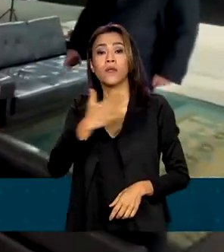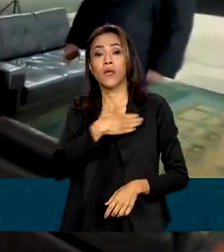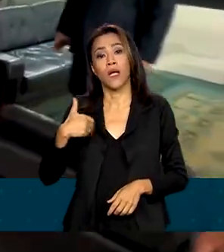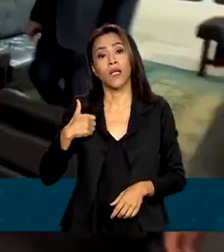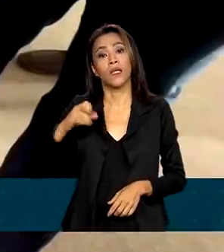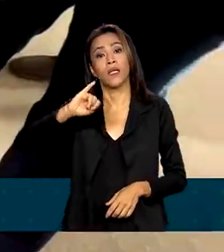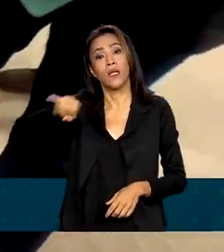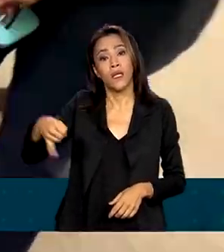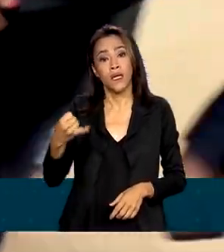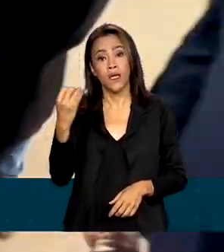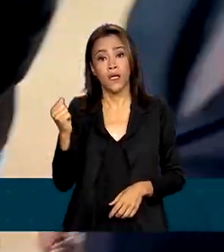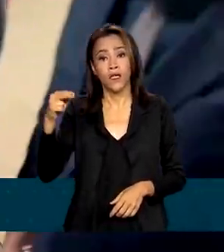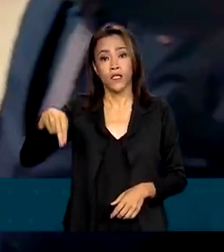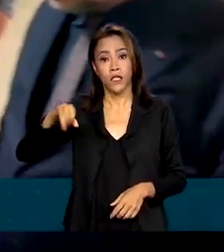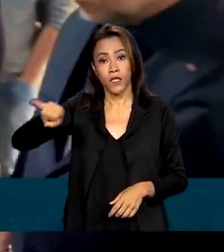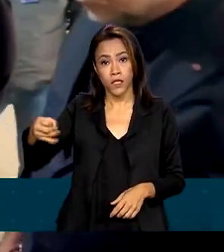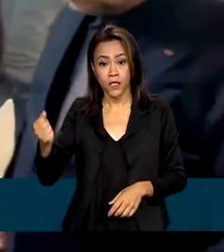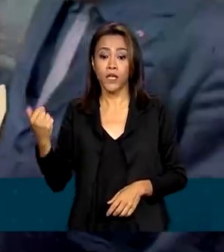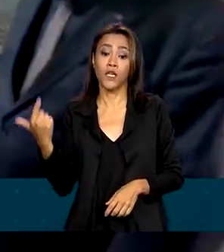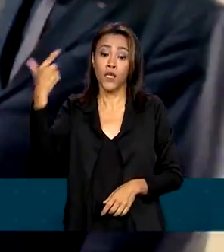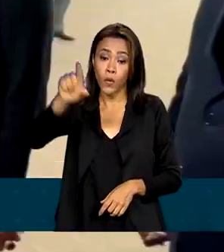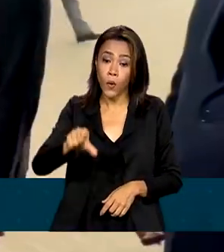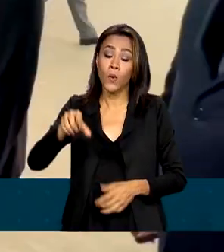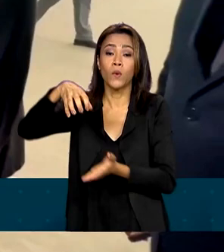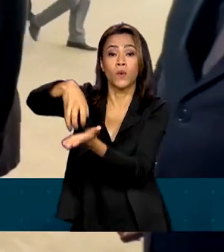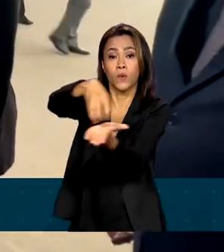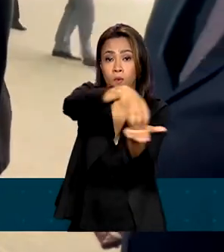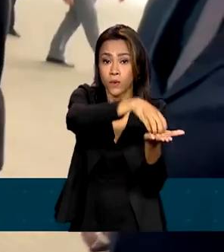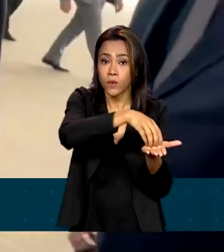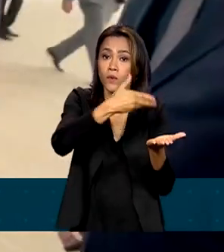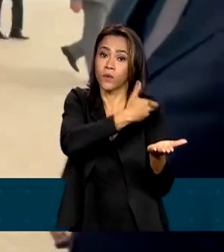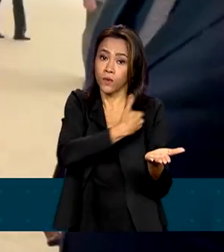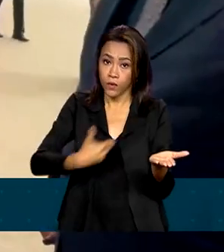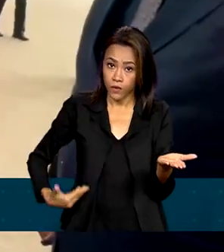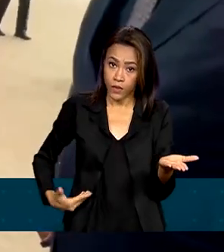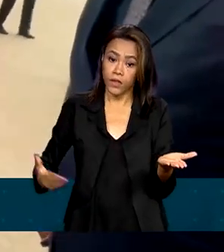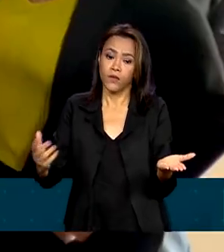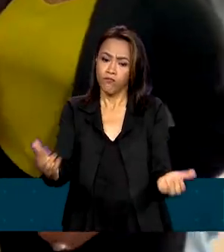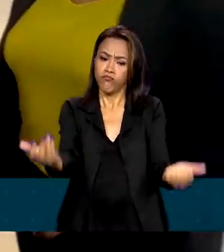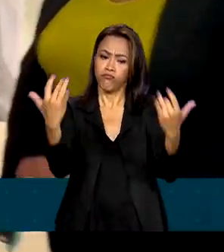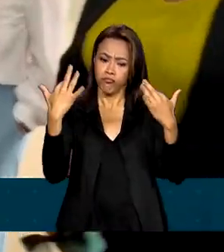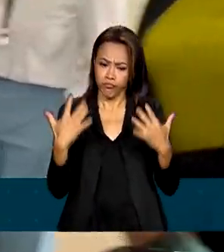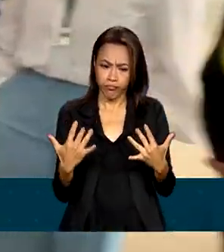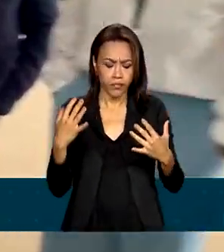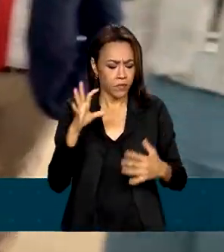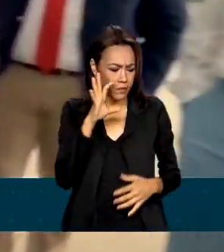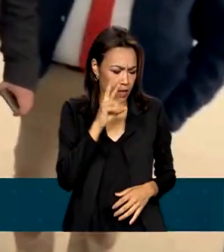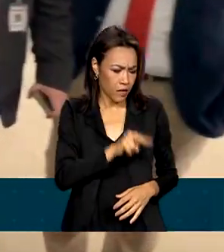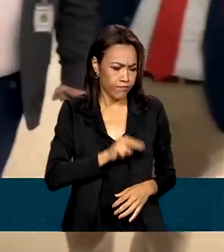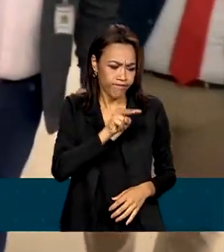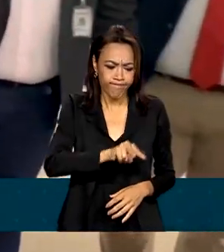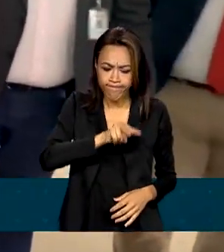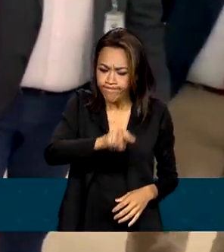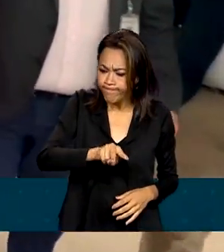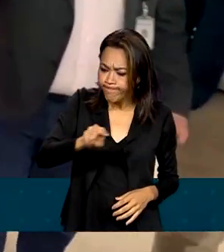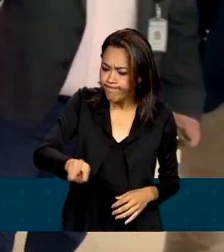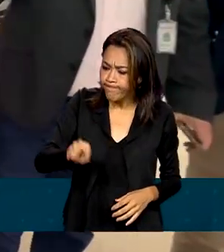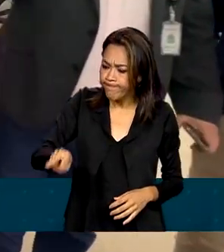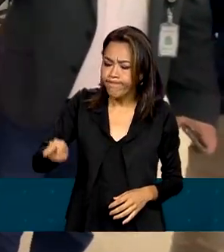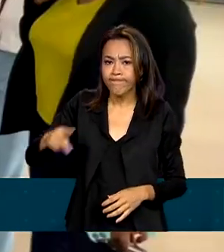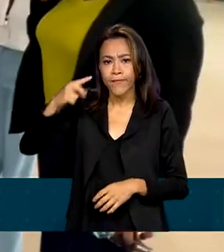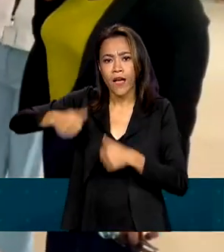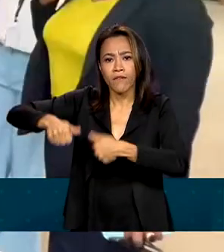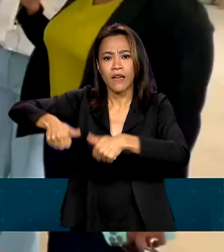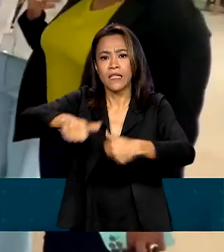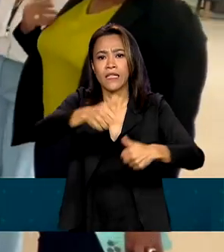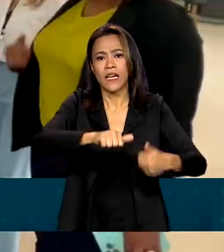representantes do IFAM e de especialistas da curadoria dos palácios, estiveram no Planalto para fazer o primeiro diagnóstico das